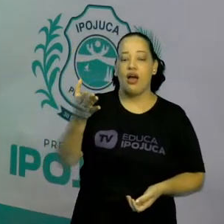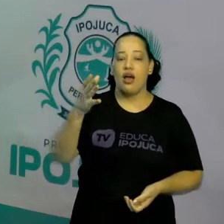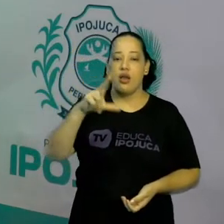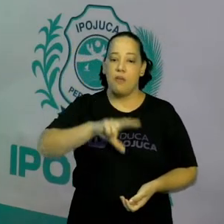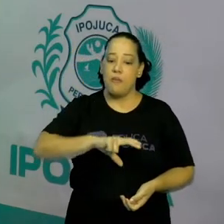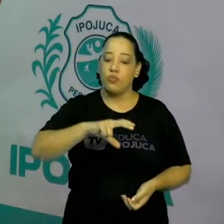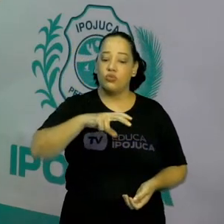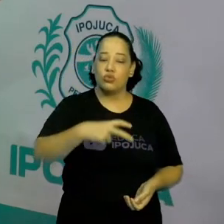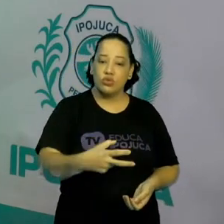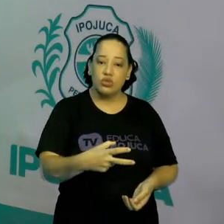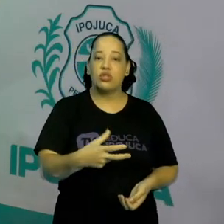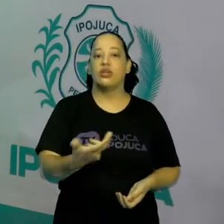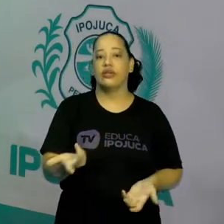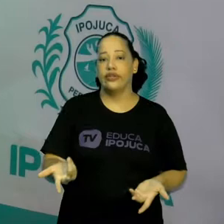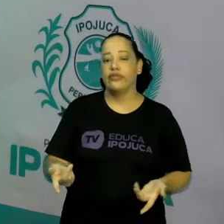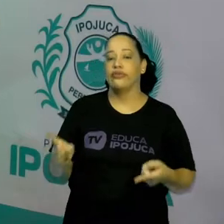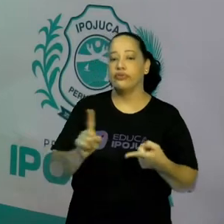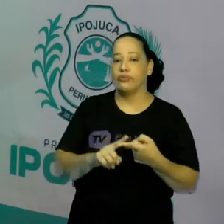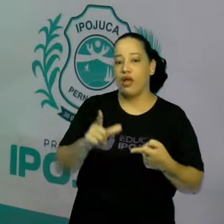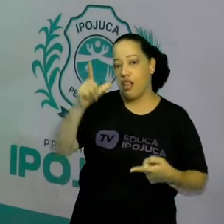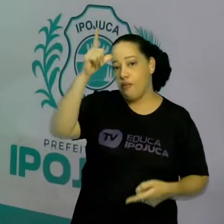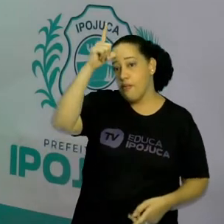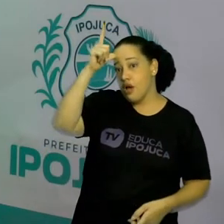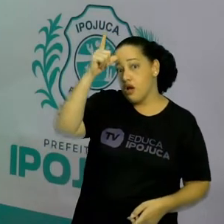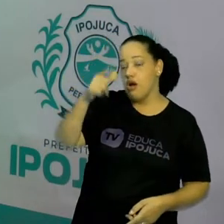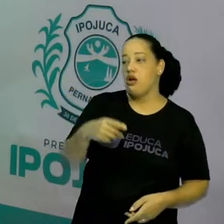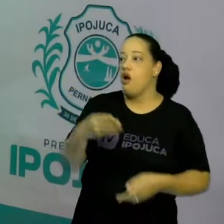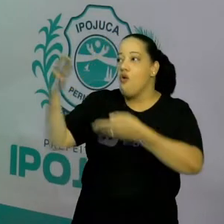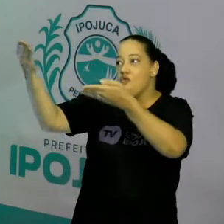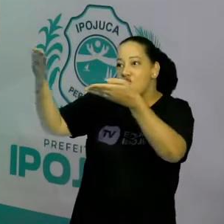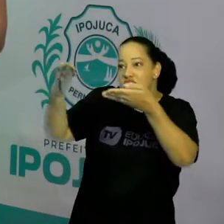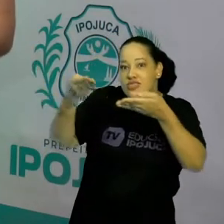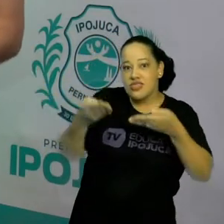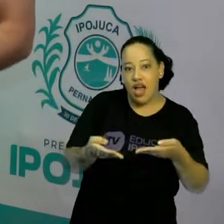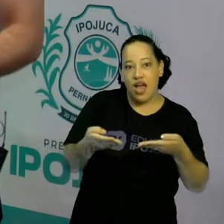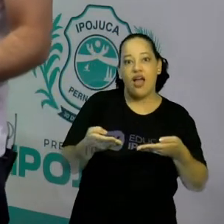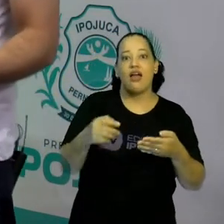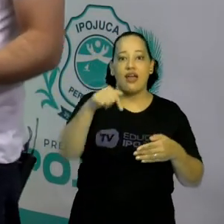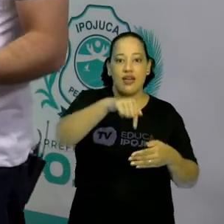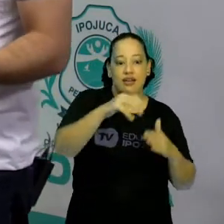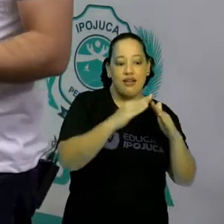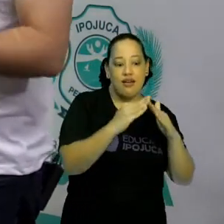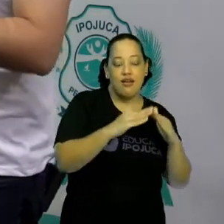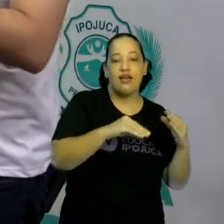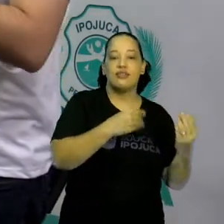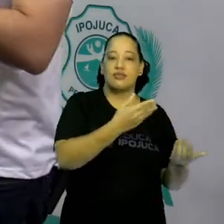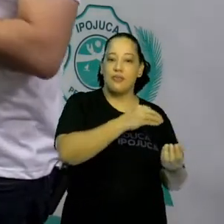para embranquecer, tornar o Brasil mais branco. Ok, pessoal?